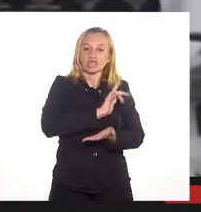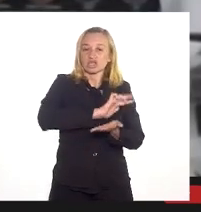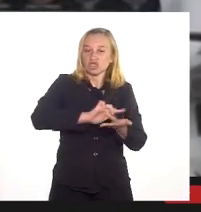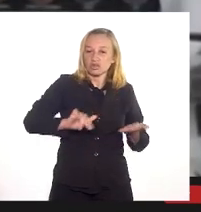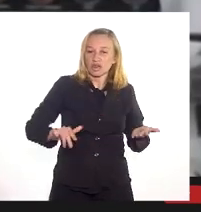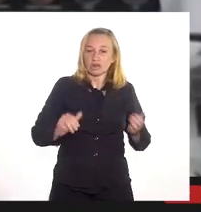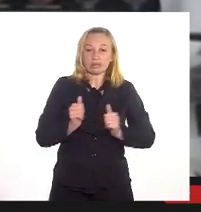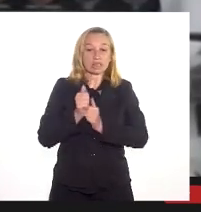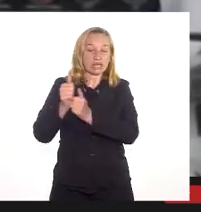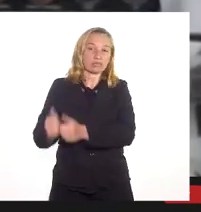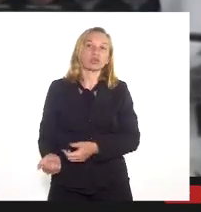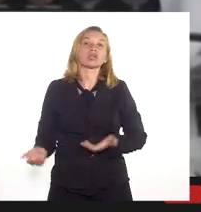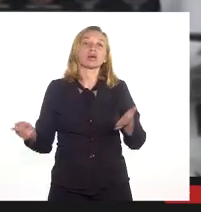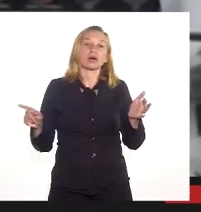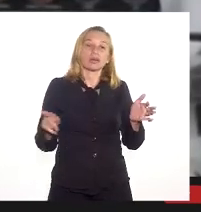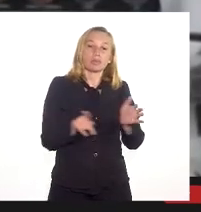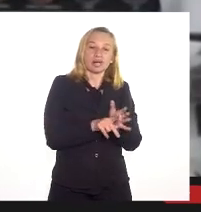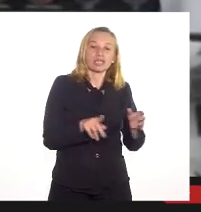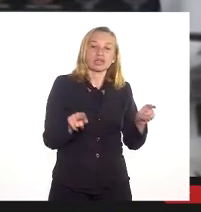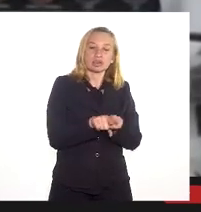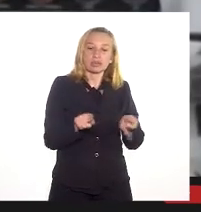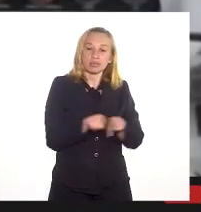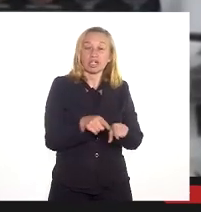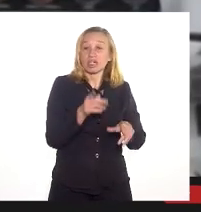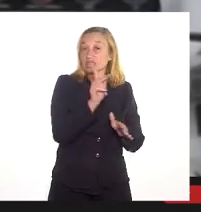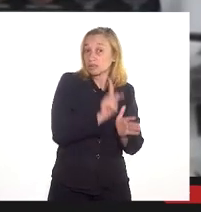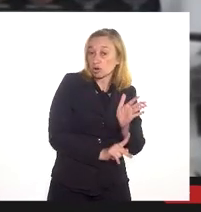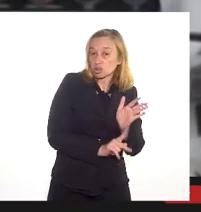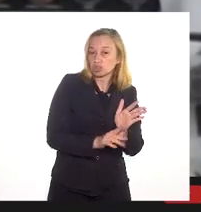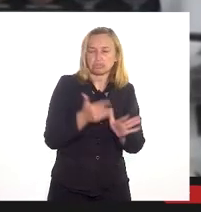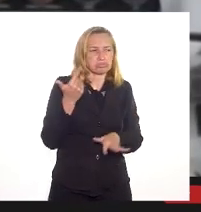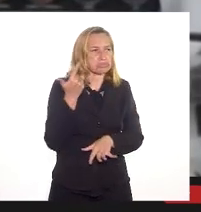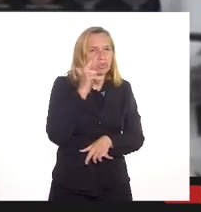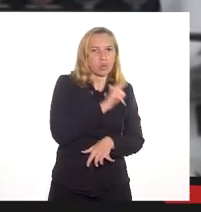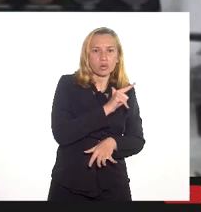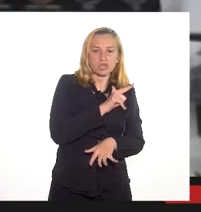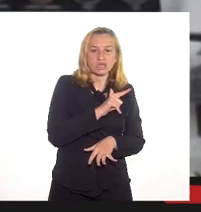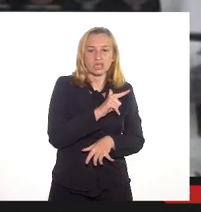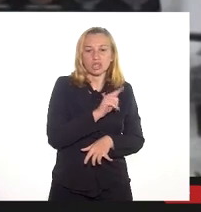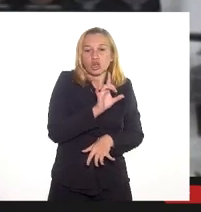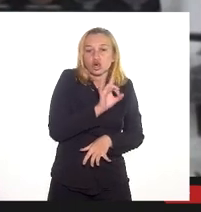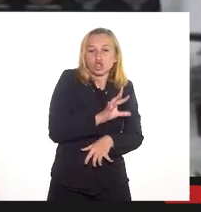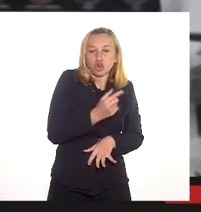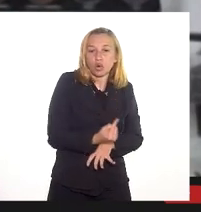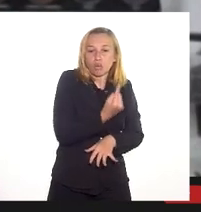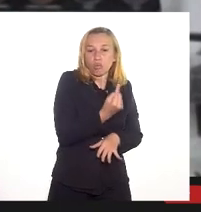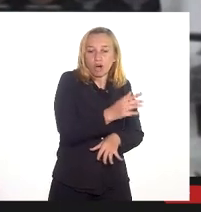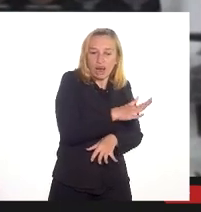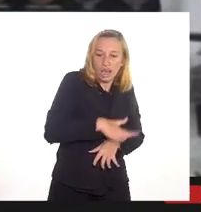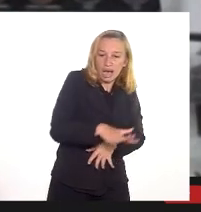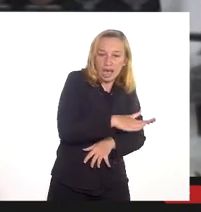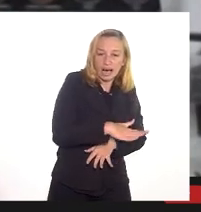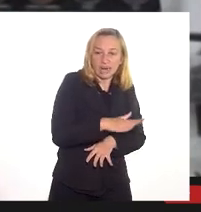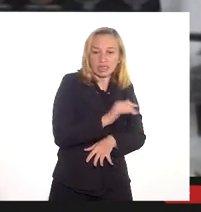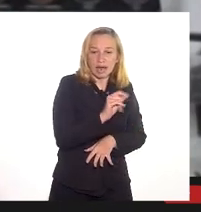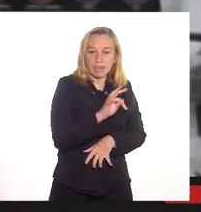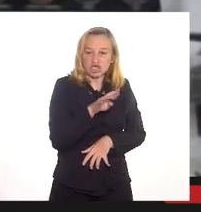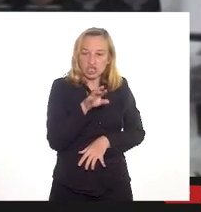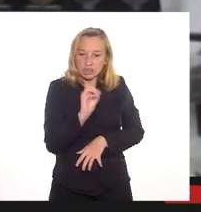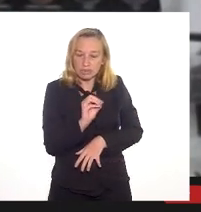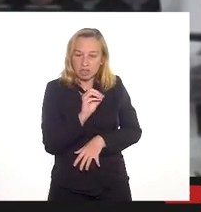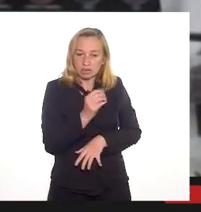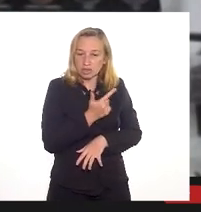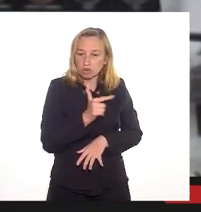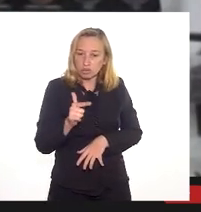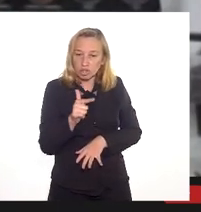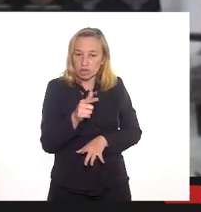segmentos fazem parte também desse projeto. Eu não consigo manter ali somente uma área de abastecimento, se eu não